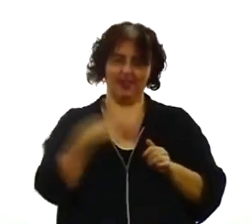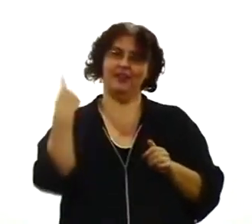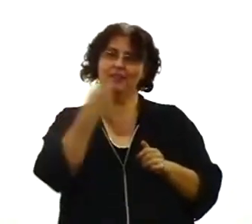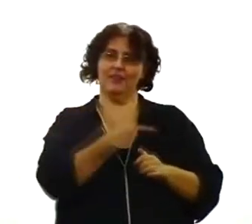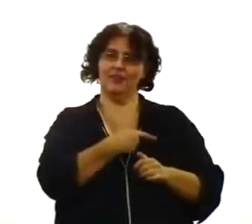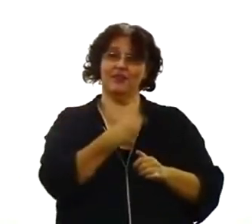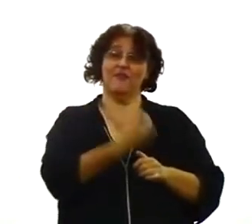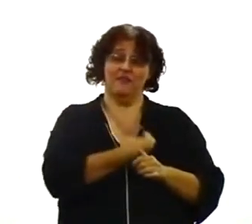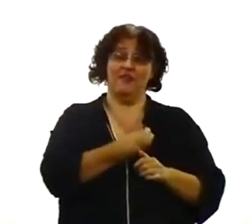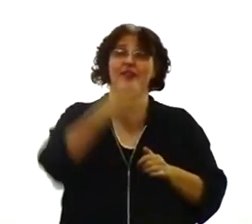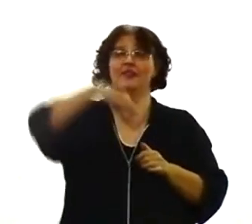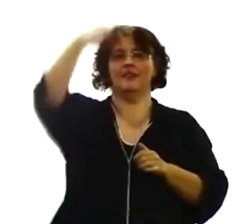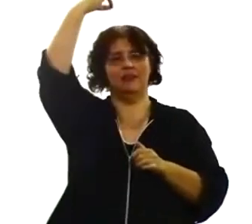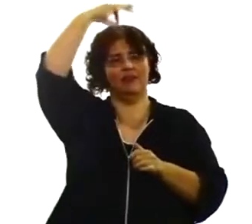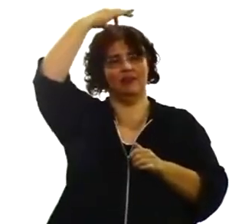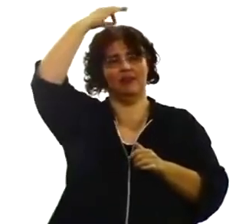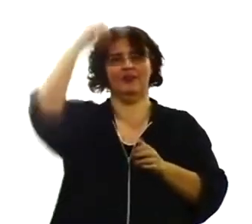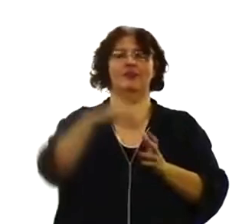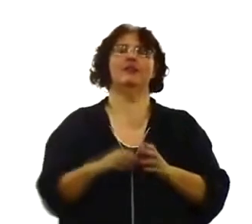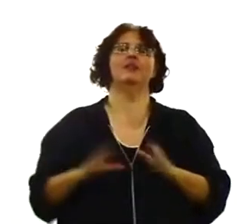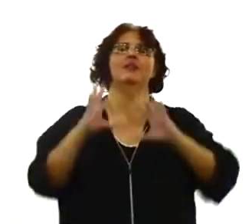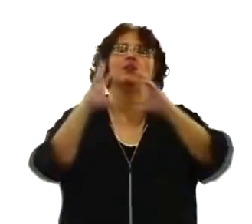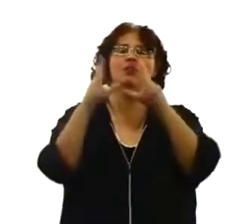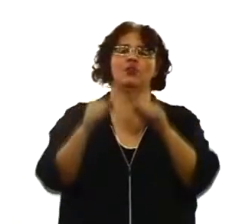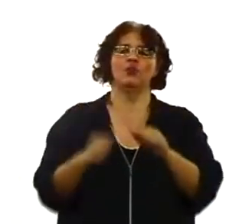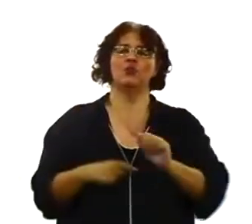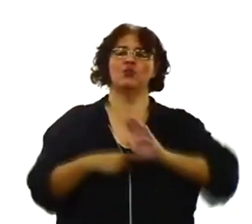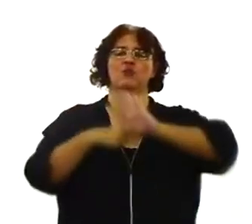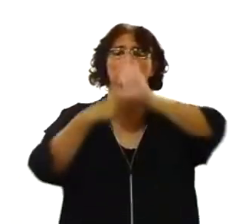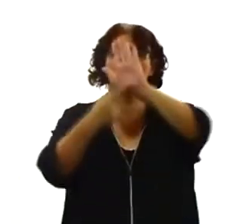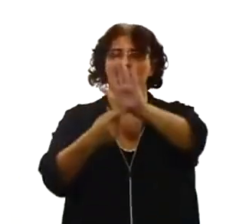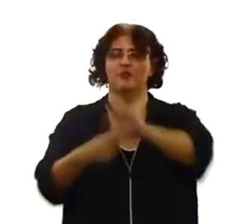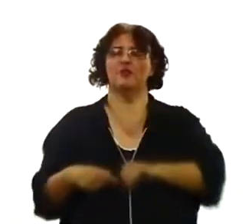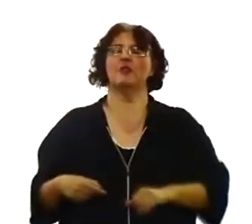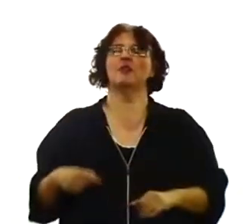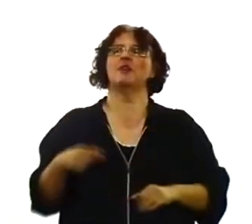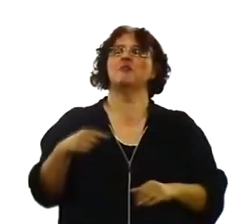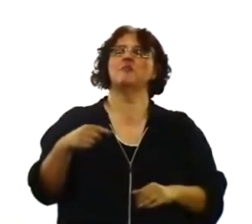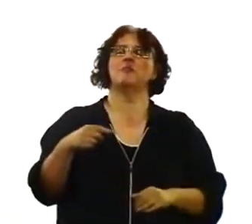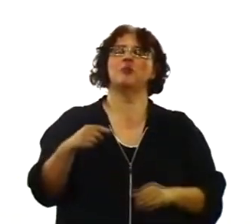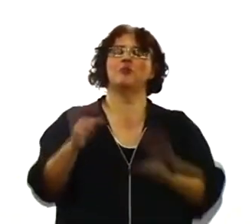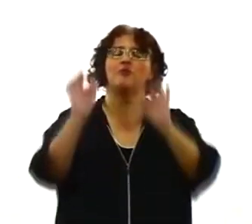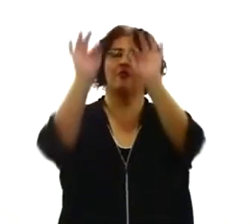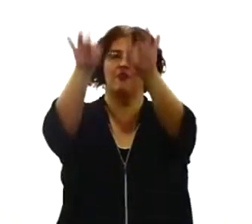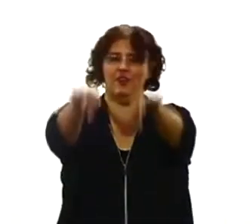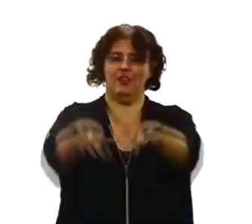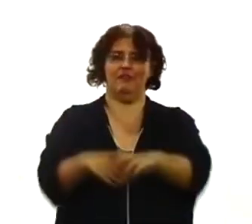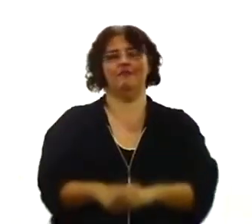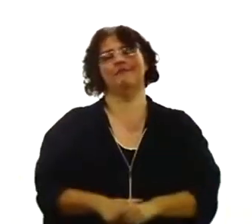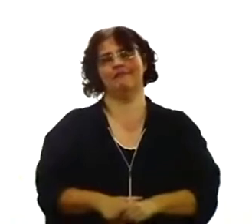vida espiritual. E tudo isso aponta para a consumação. Dizer aos nossos irmãos mais idosos,